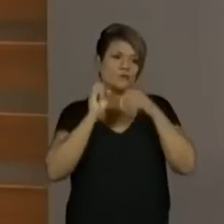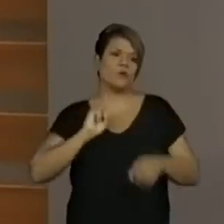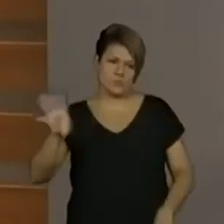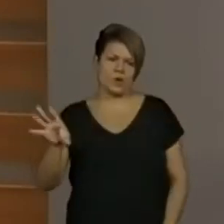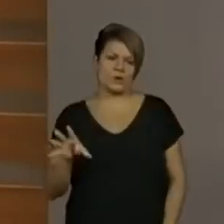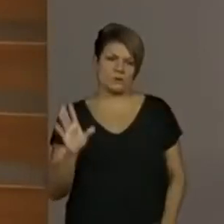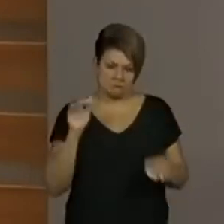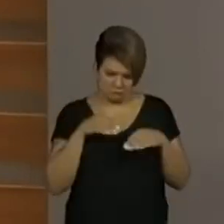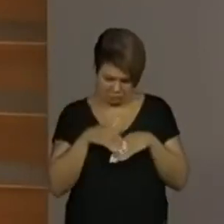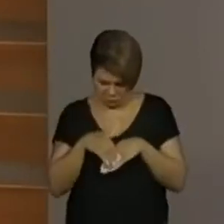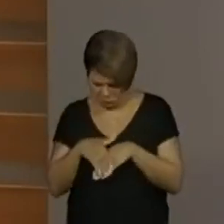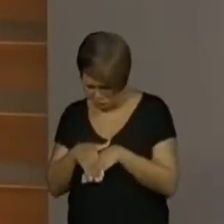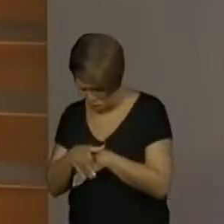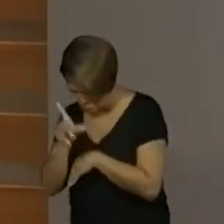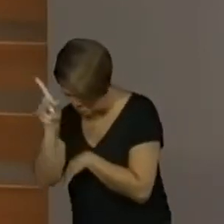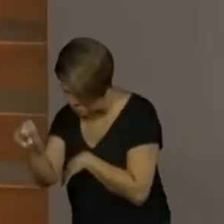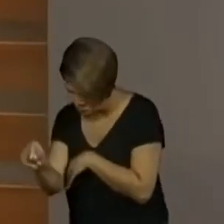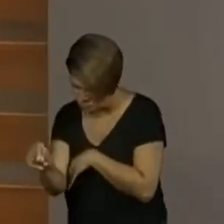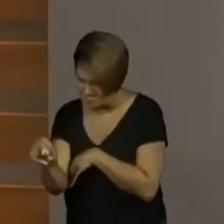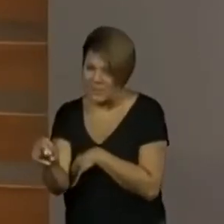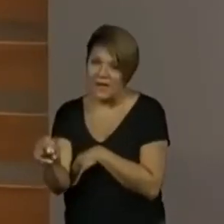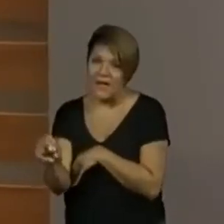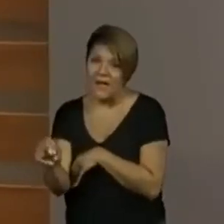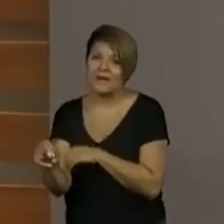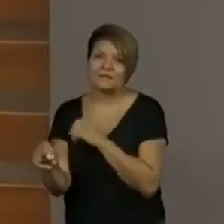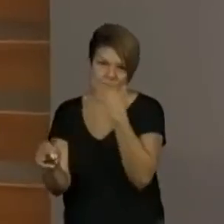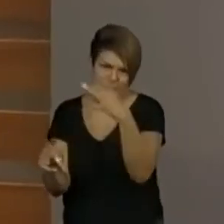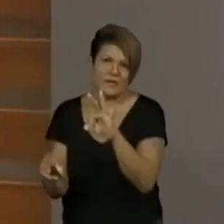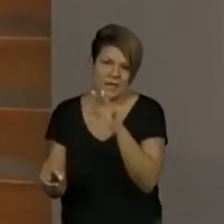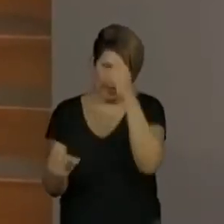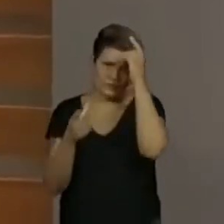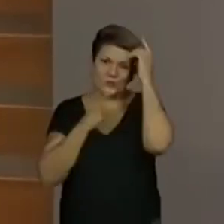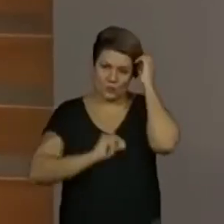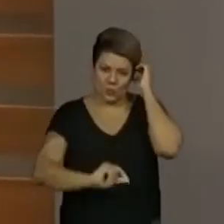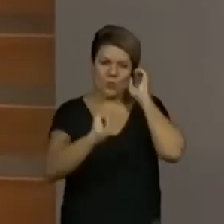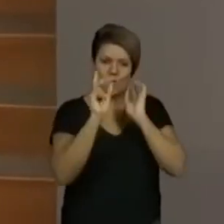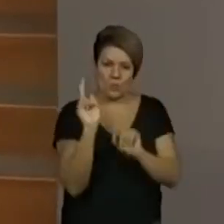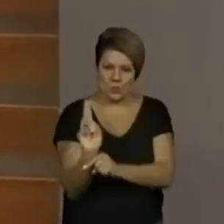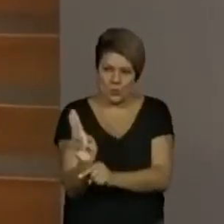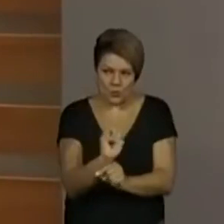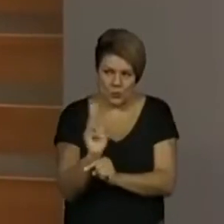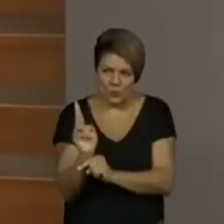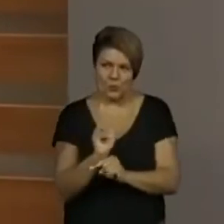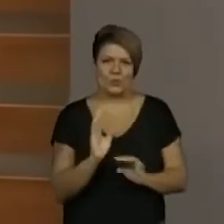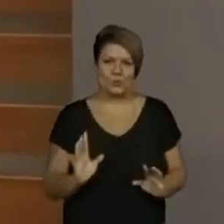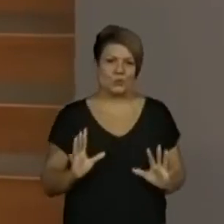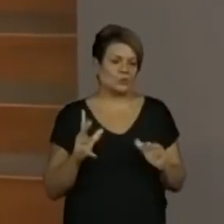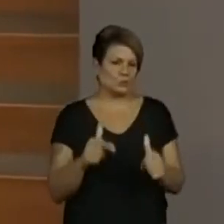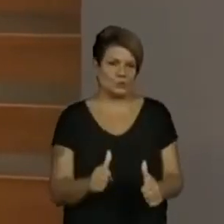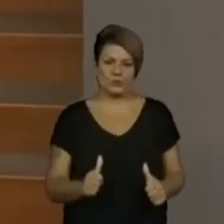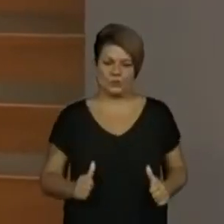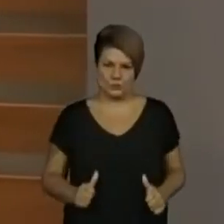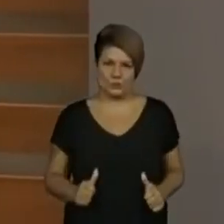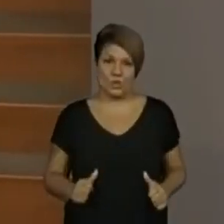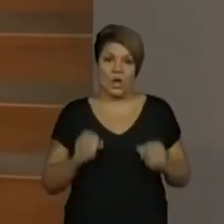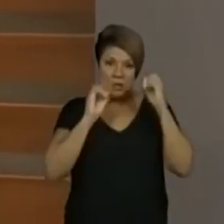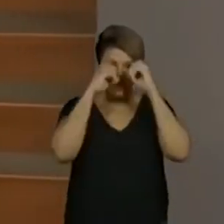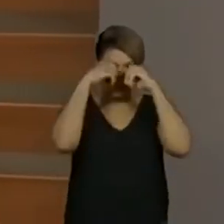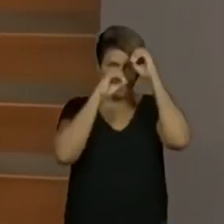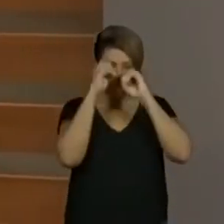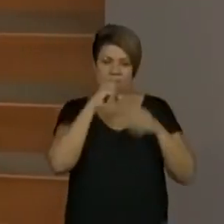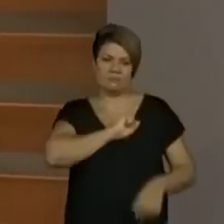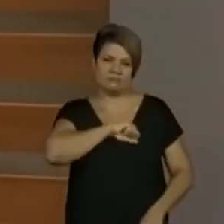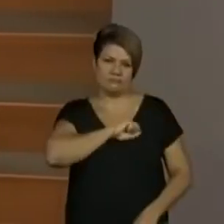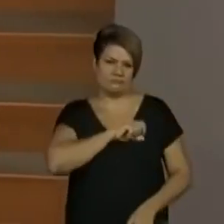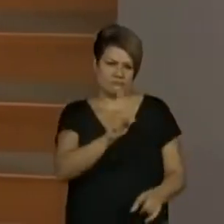Nessa, tudo soou bem tranquilo. Deu tudo certo, que o guardião conseguiu dar conta. O noturno não fez a maldade